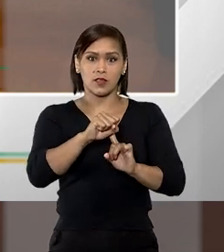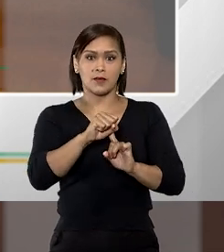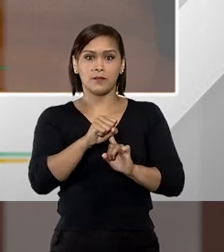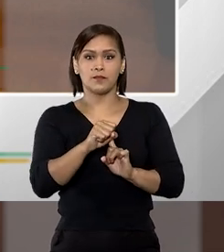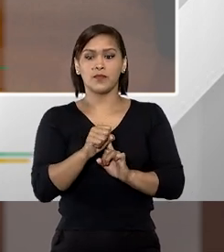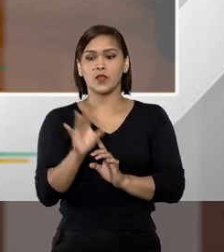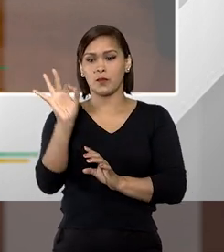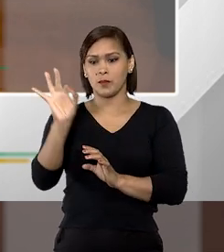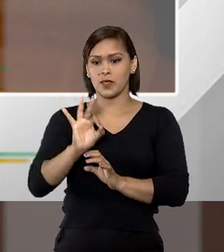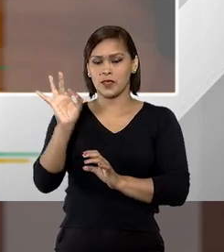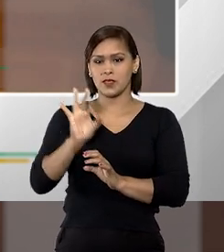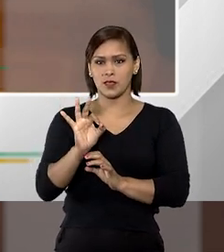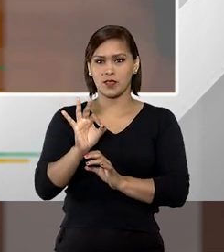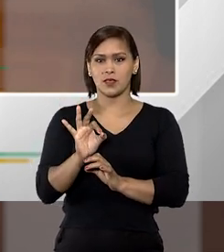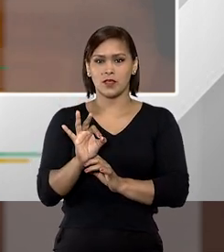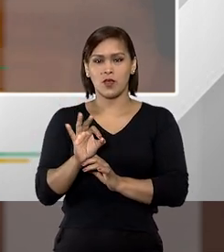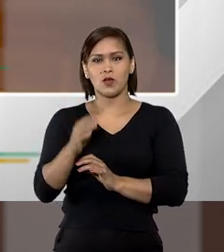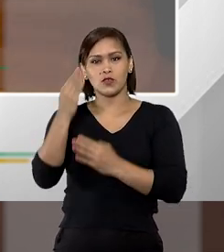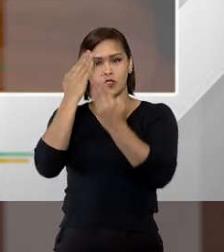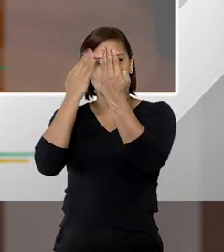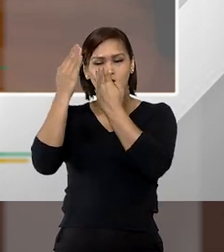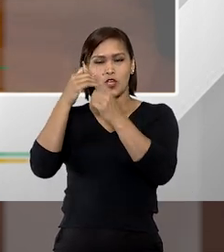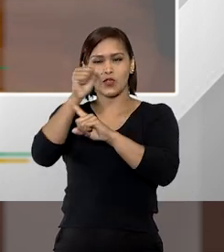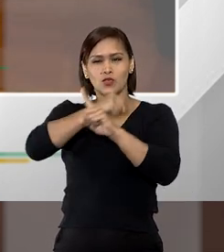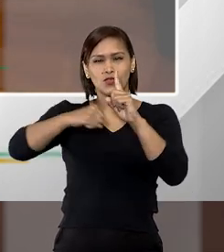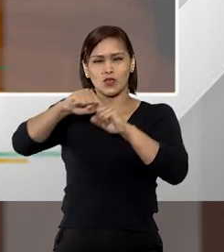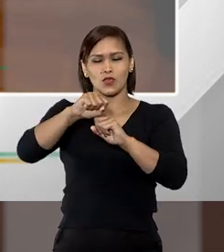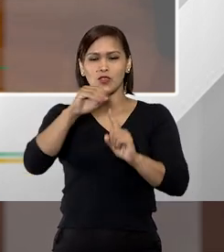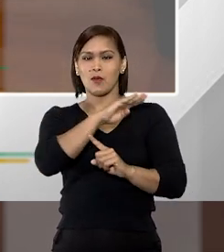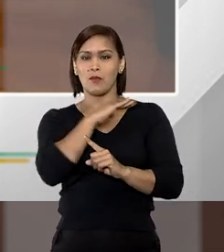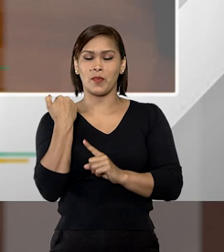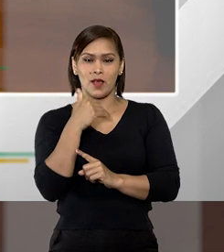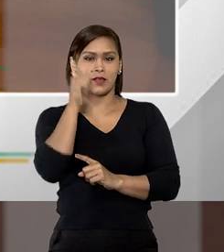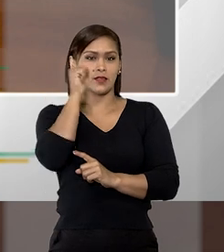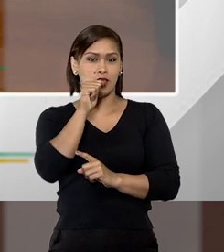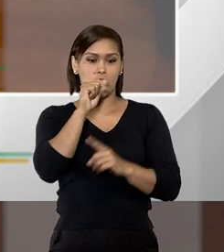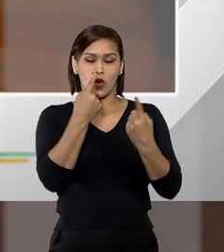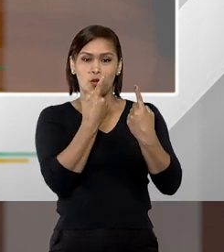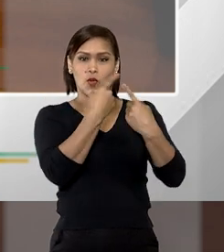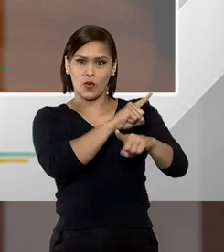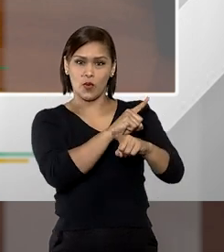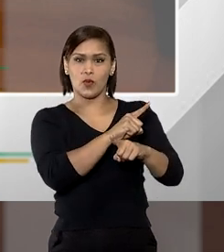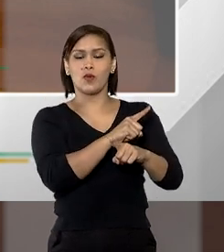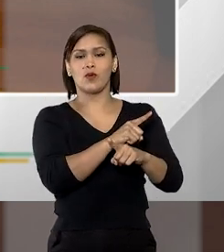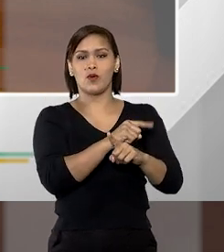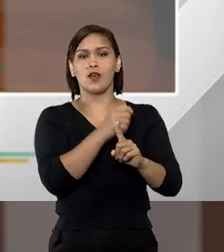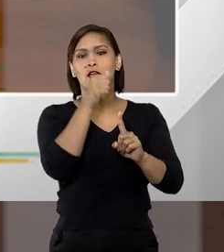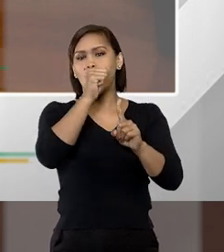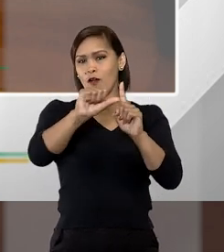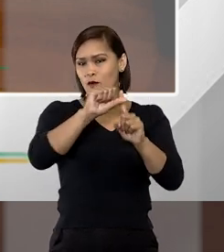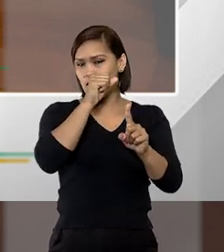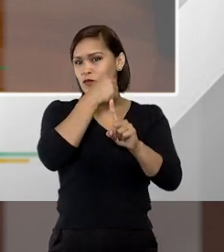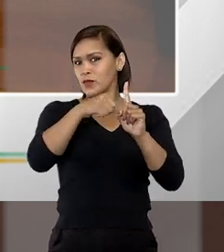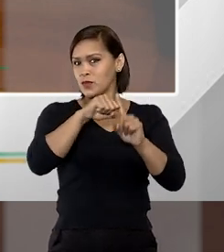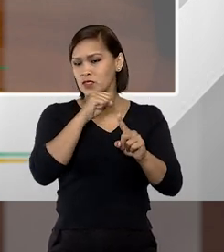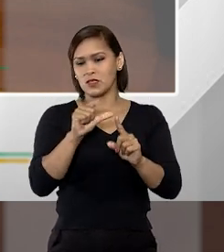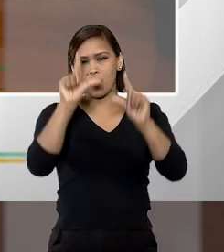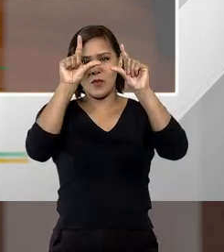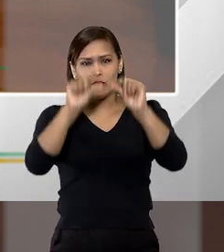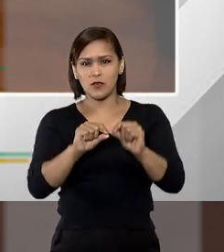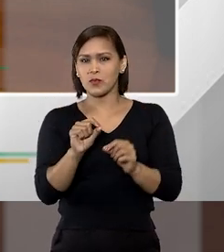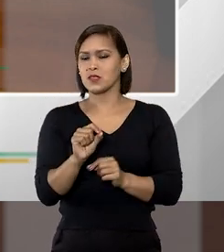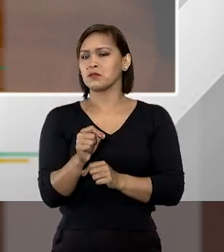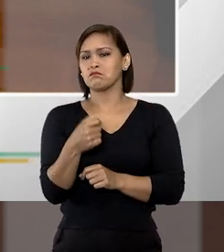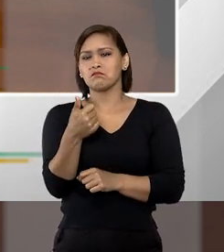percentual de psicopata ou de sociopata que pratica um crime de violência contra a mulher, feminicídio, né, é um percentual muito